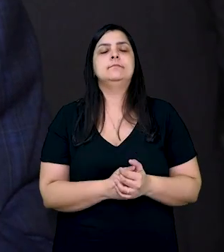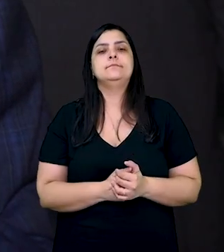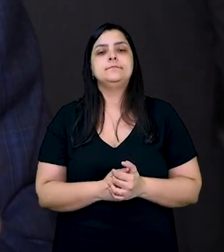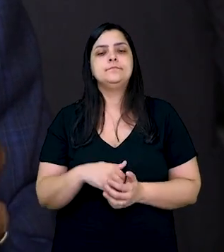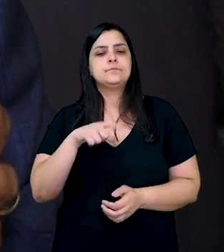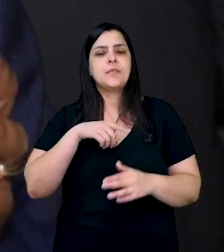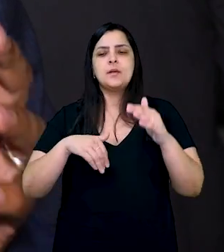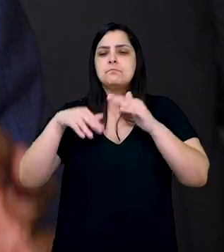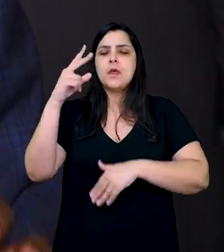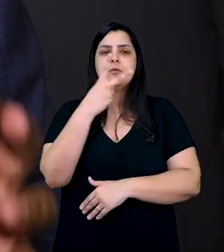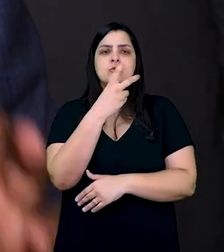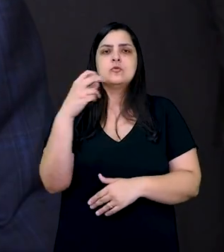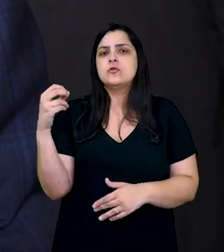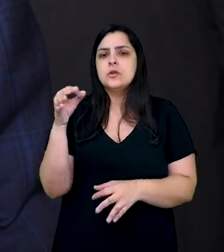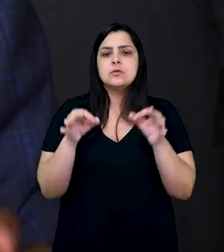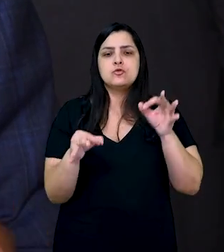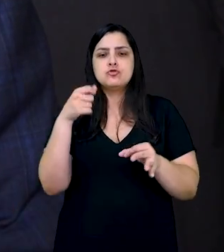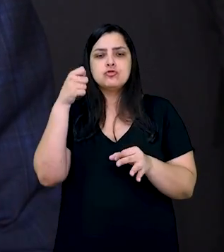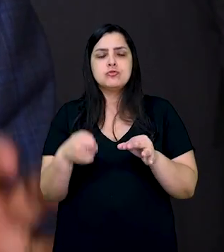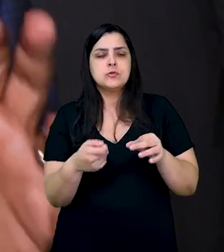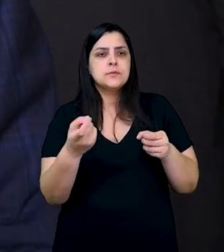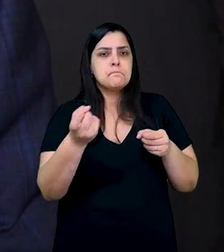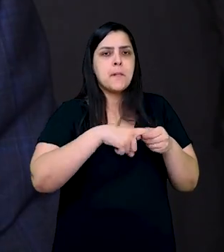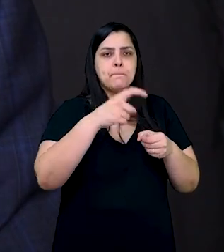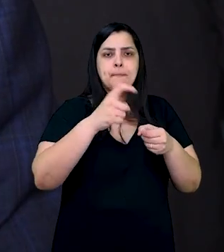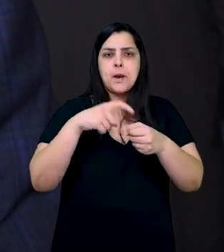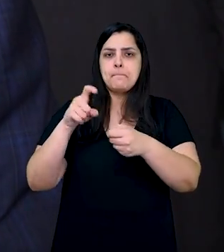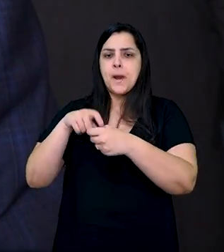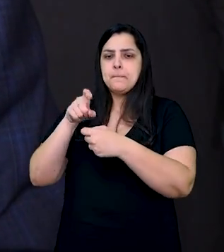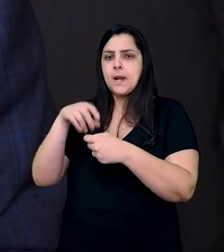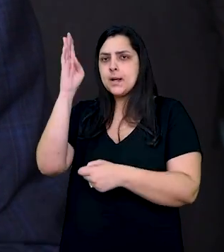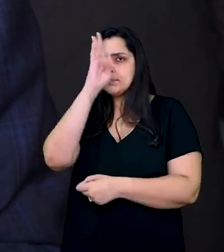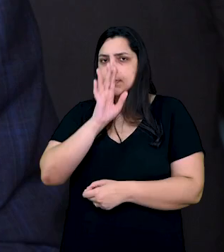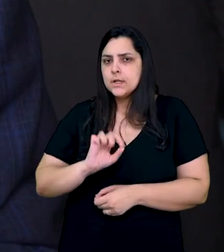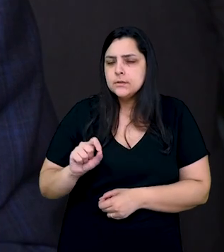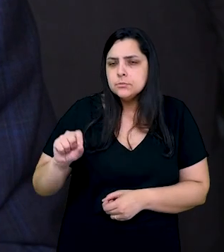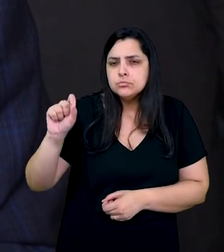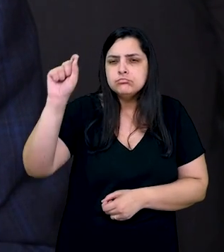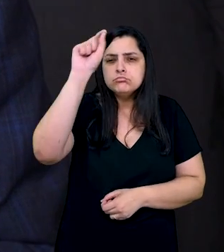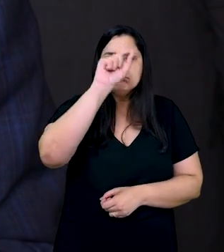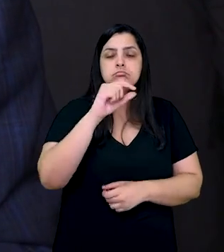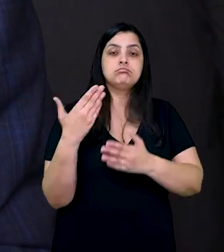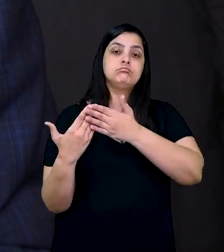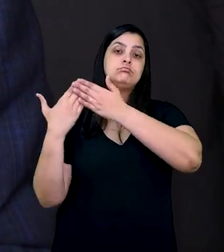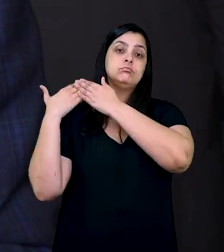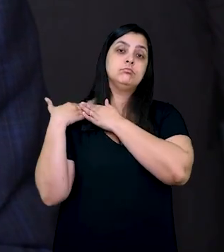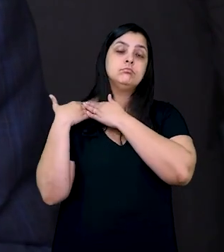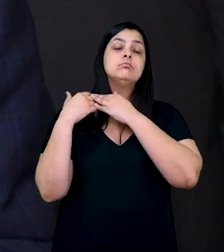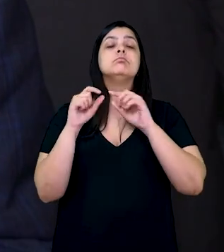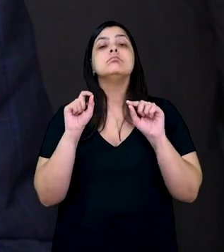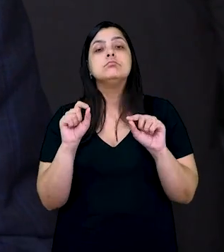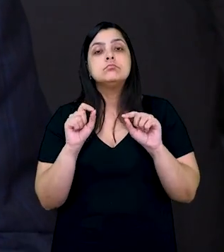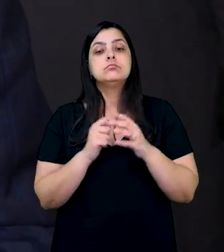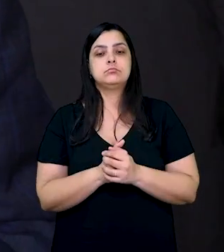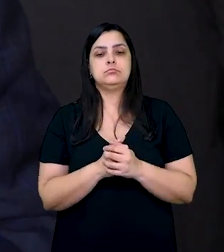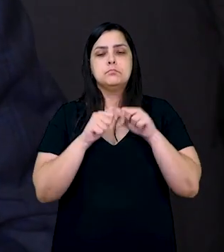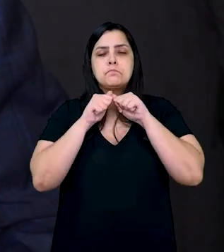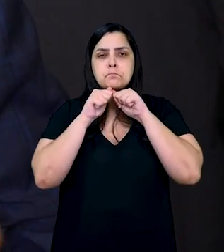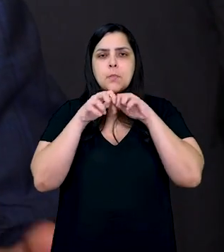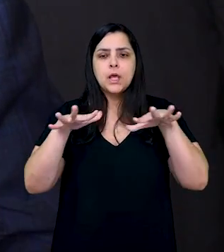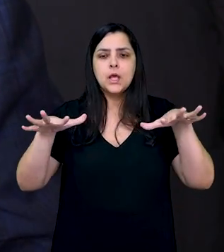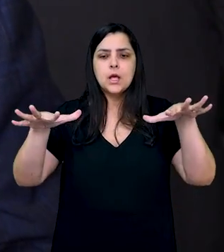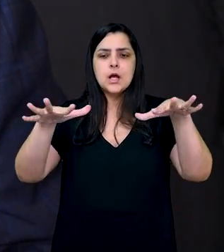temos mais de 200 juízes vinculados a cada um desses programas em todo o Brasil, incumbidos de